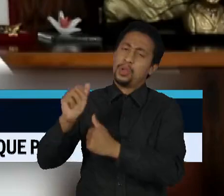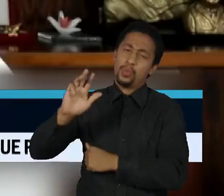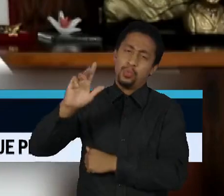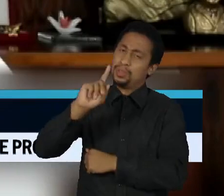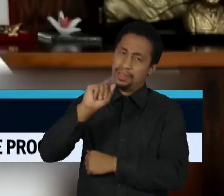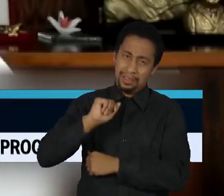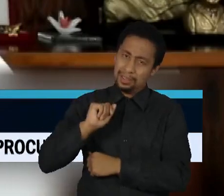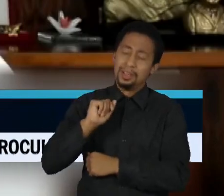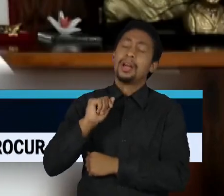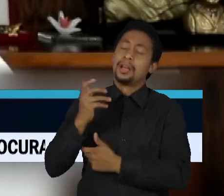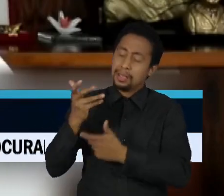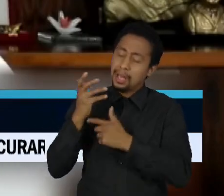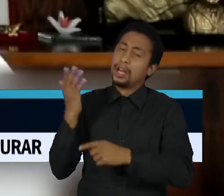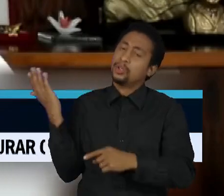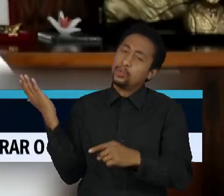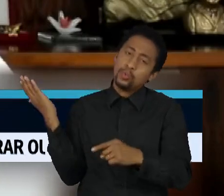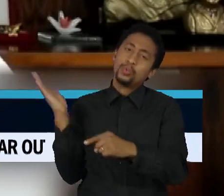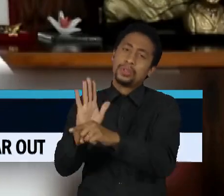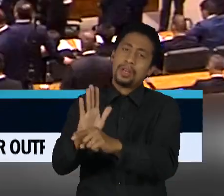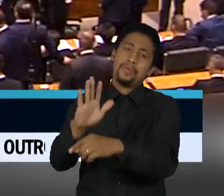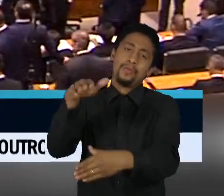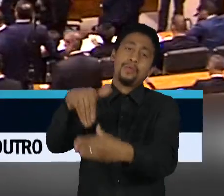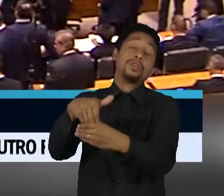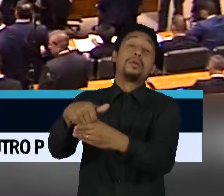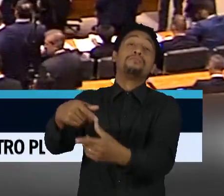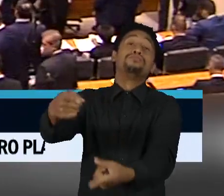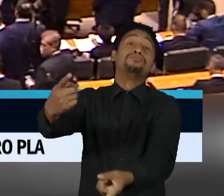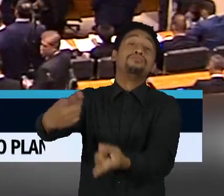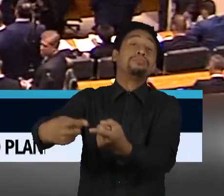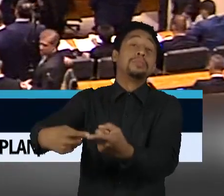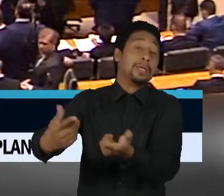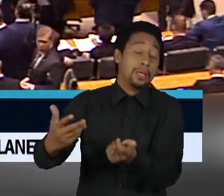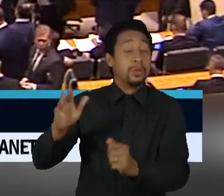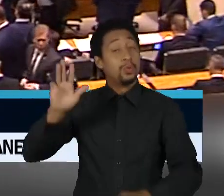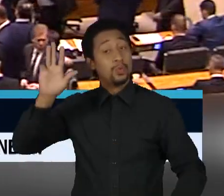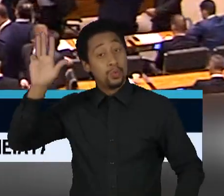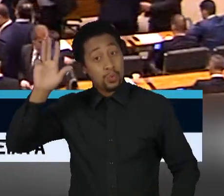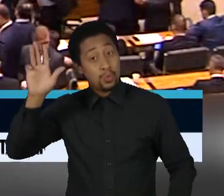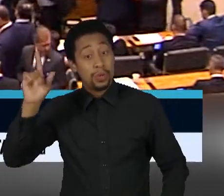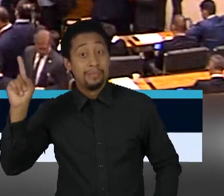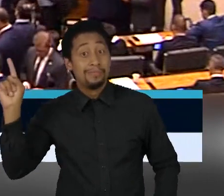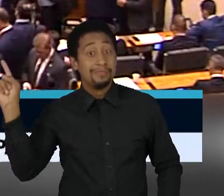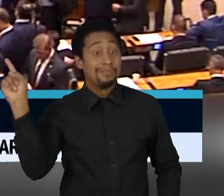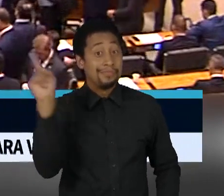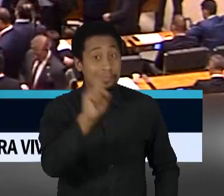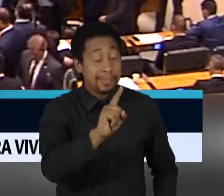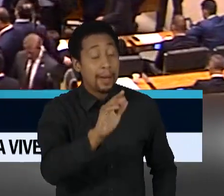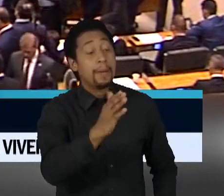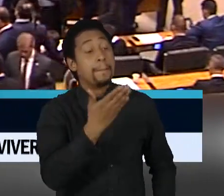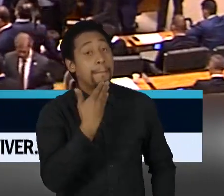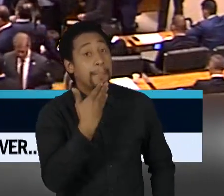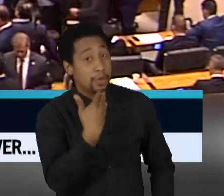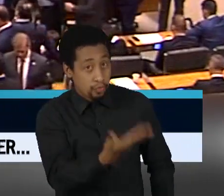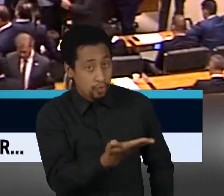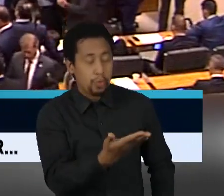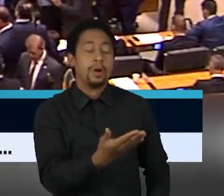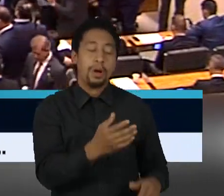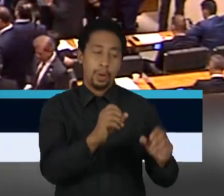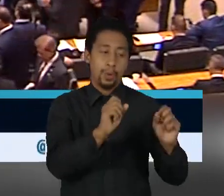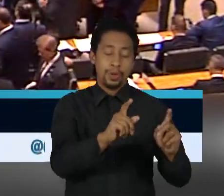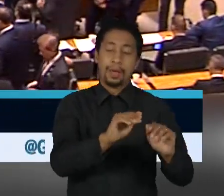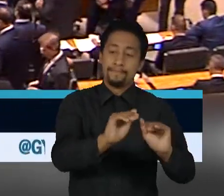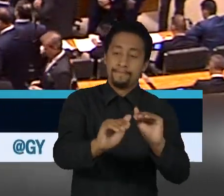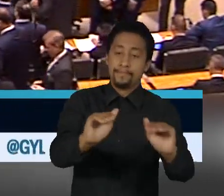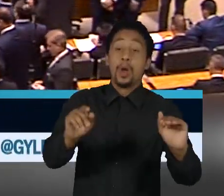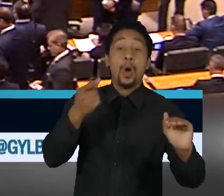ajudar na votação por um apelo que foi feito do presidente Lula a mim, pessoalmente. Um apelo meu aos líderes como